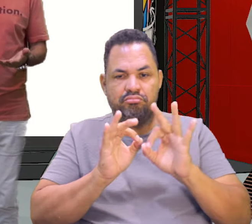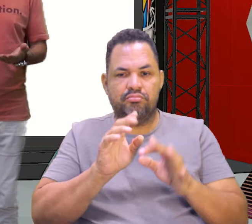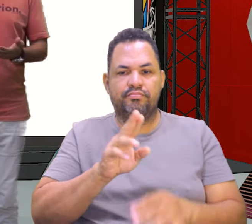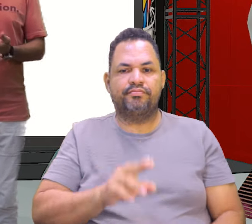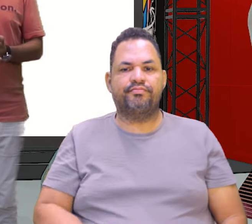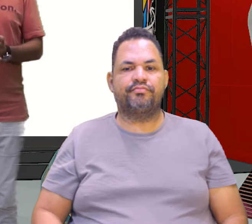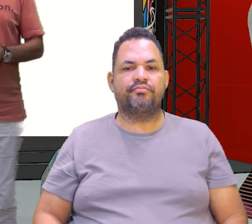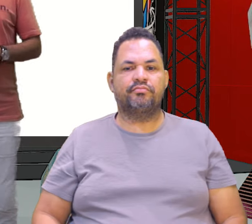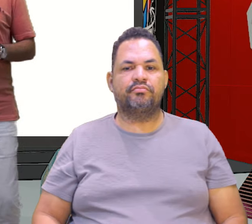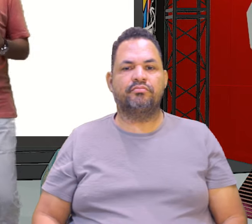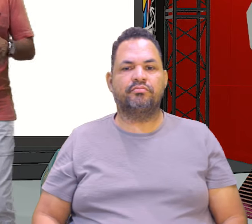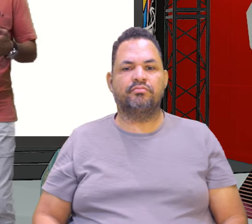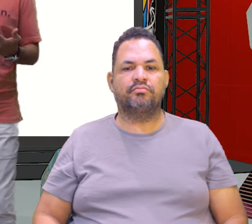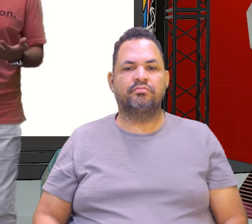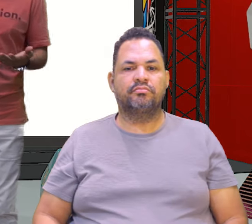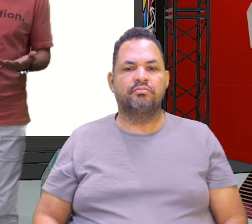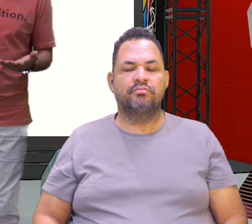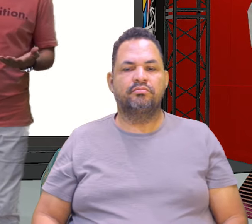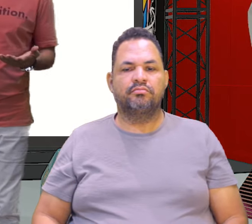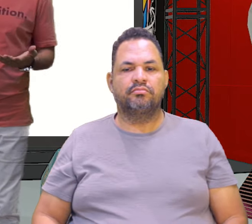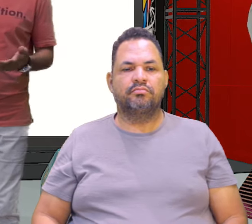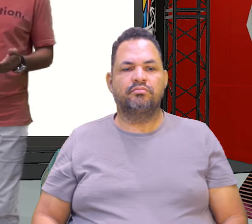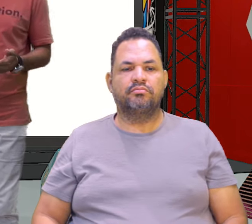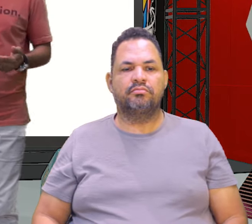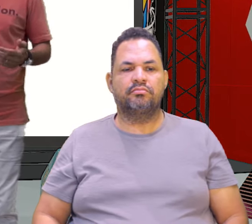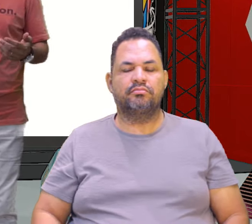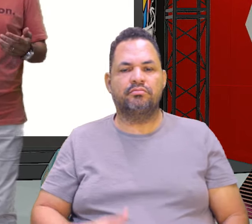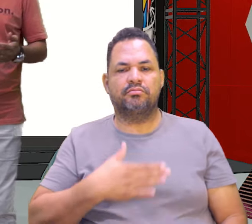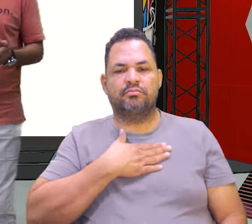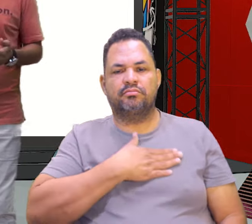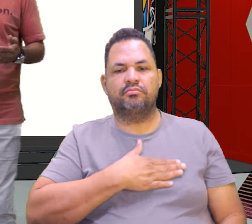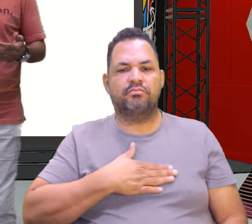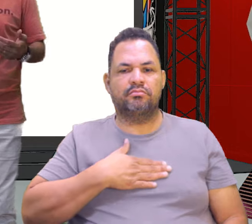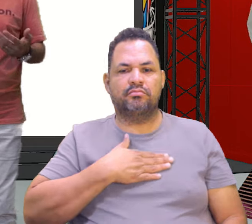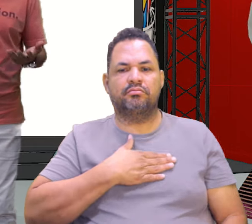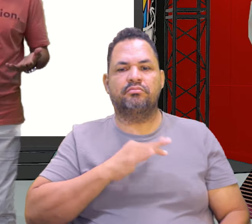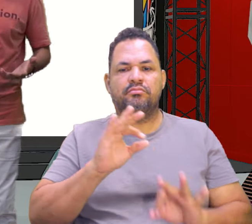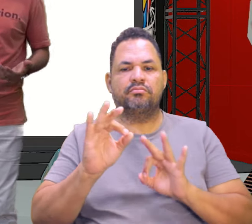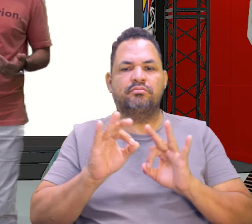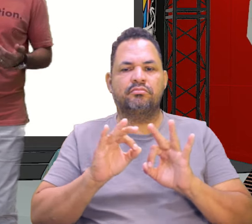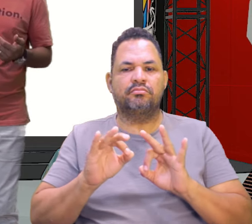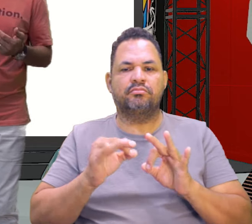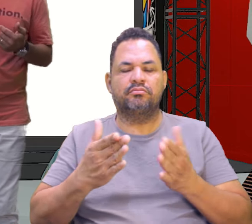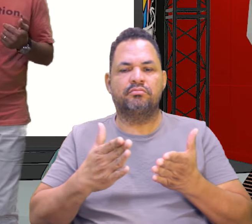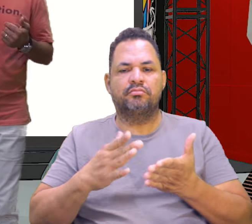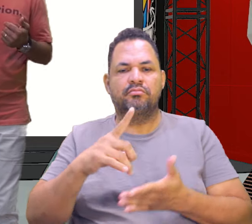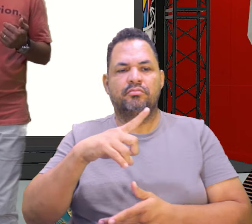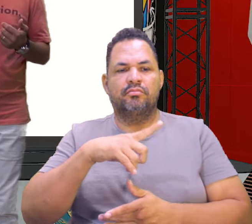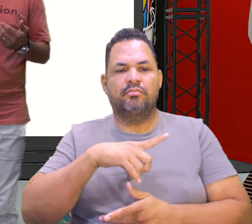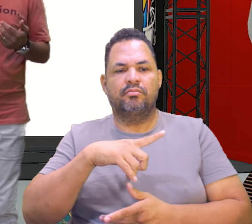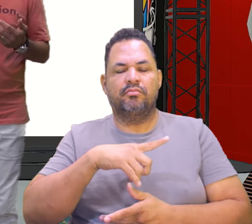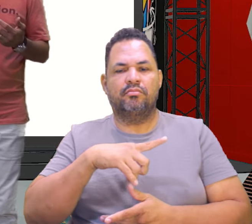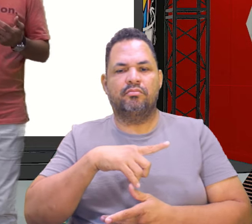usar a fórmula. Outros vão querer ir além. Aqueles que gostam da parte de computação, de